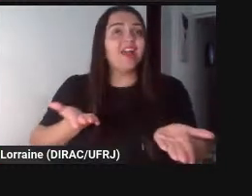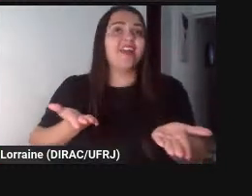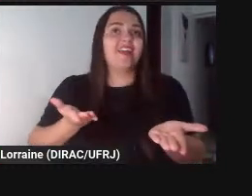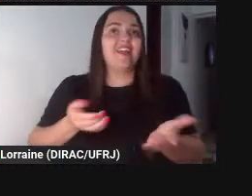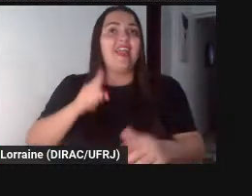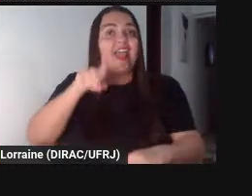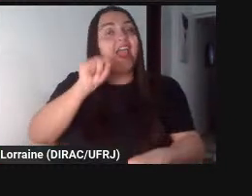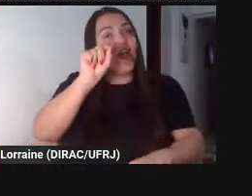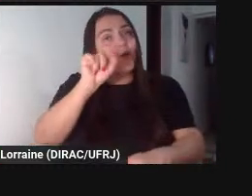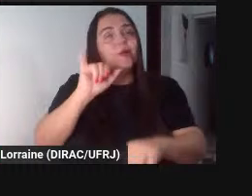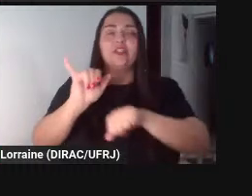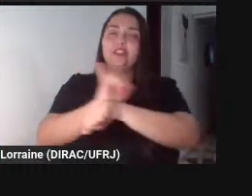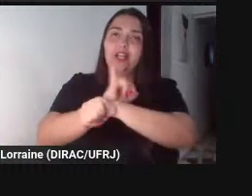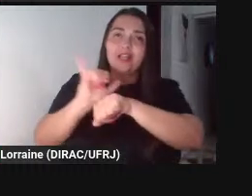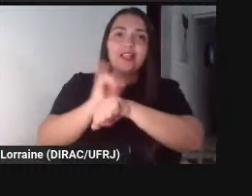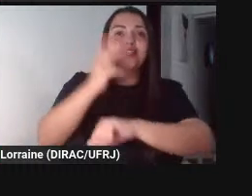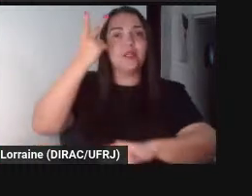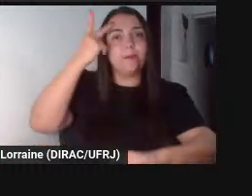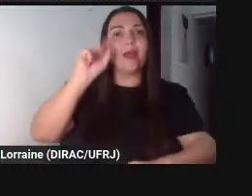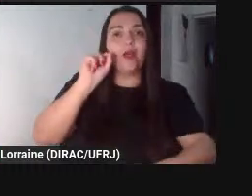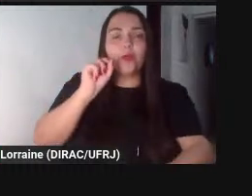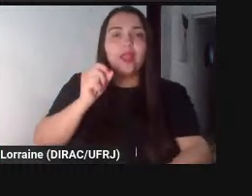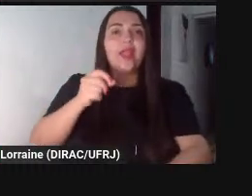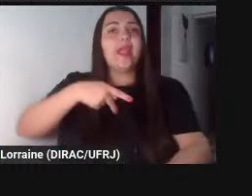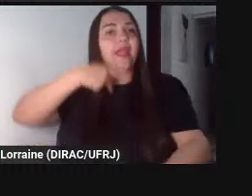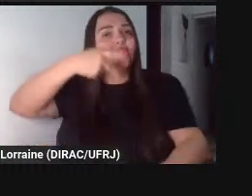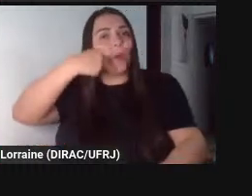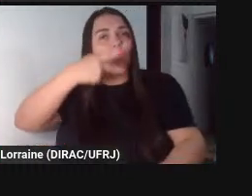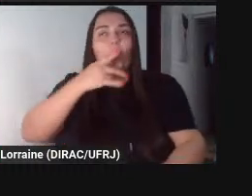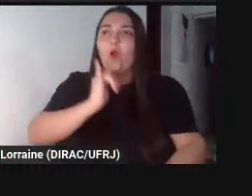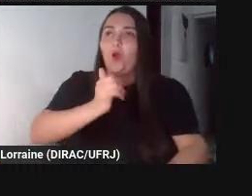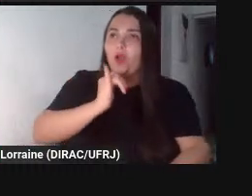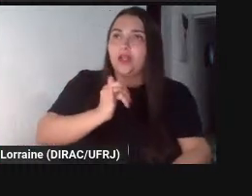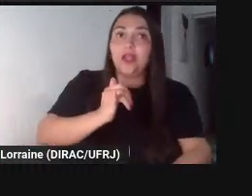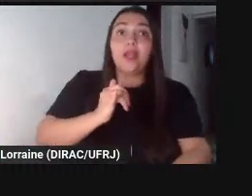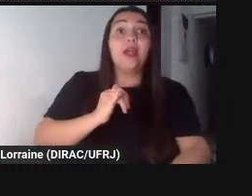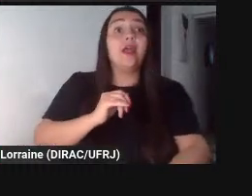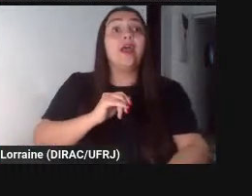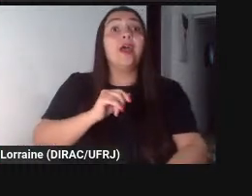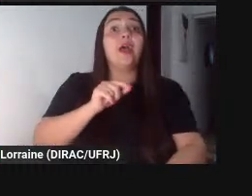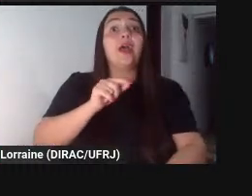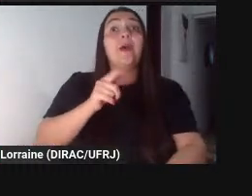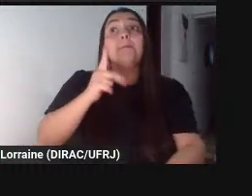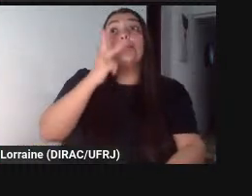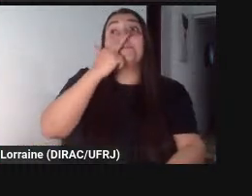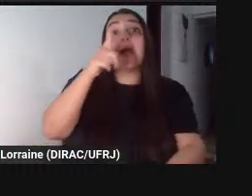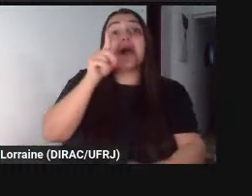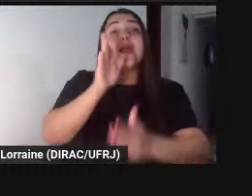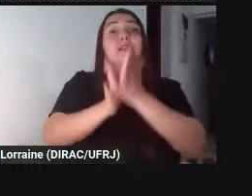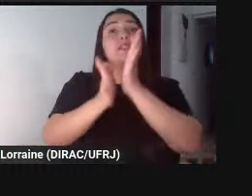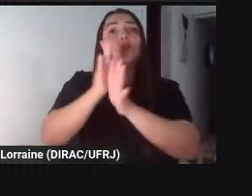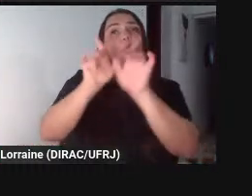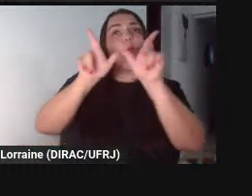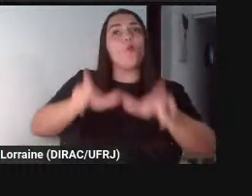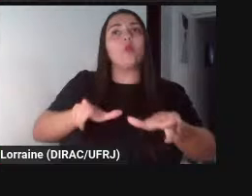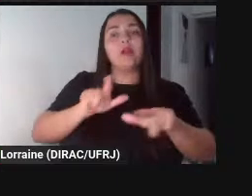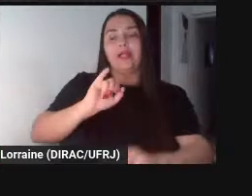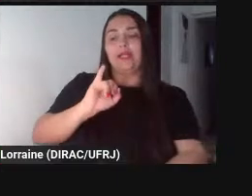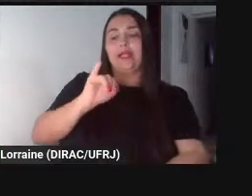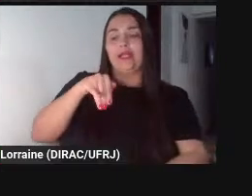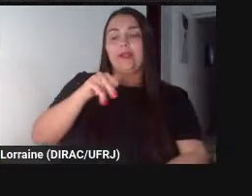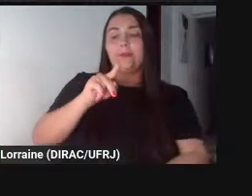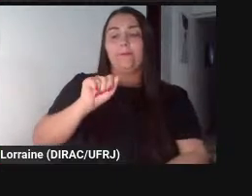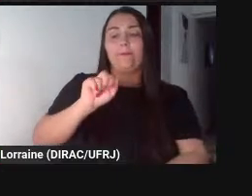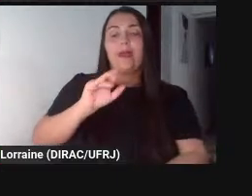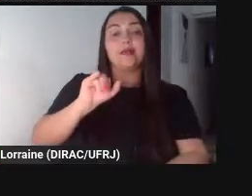retórica né para dar a impressão de imparcialidade não é o falante que